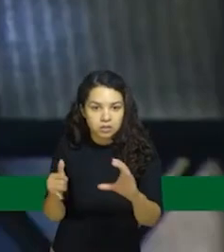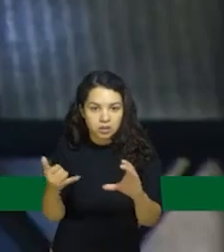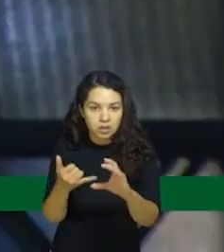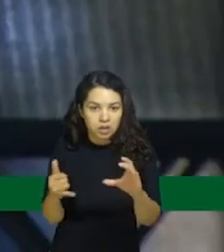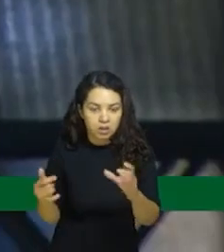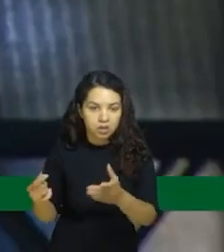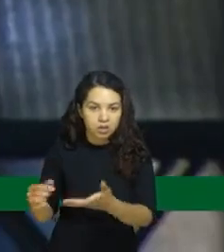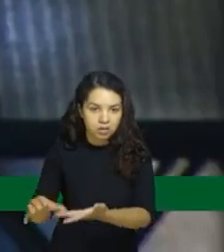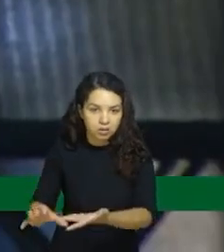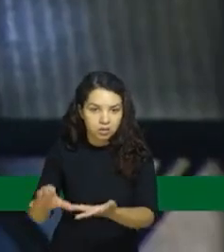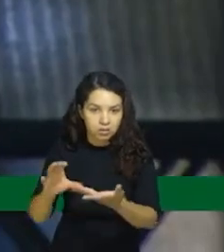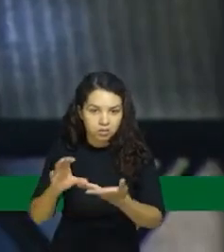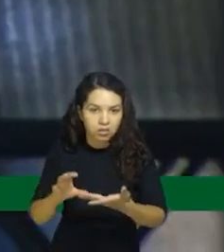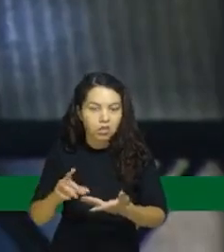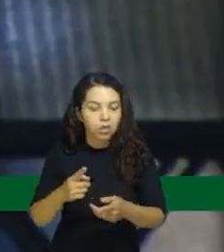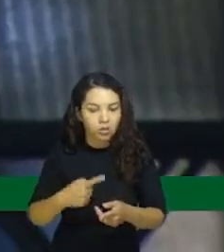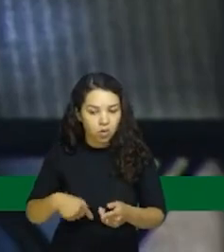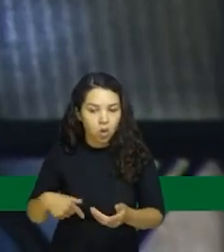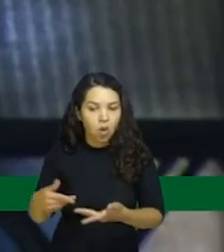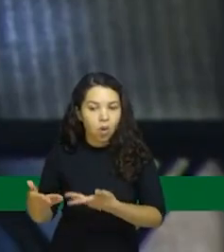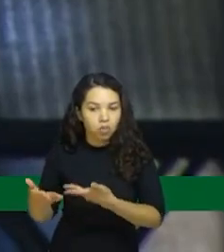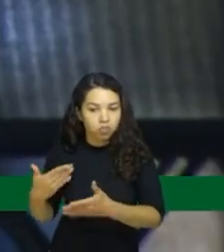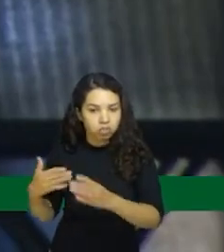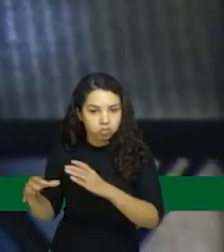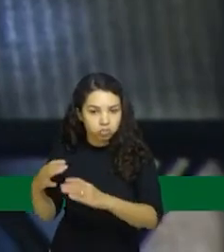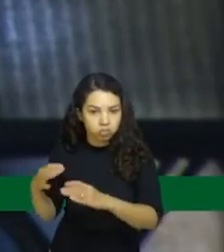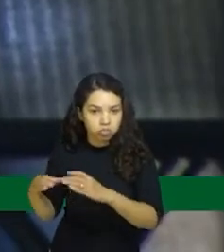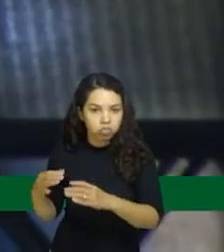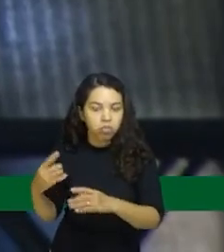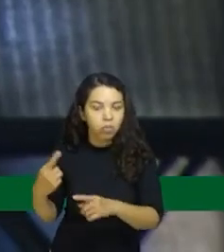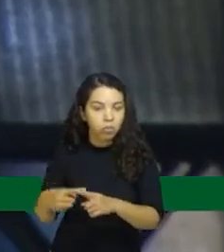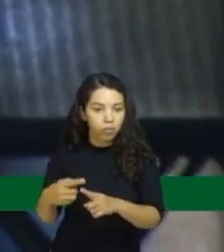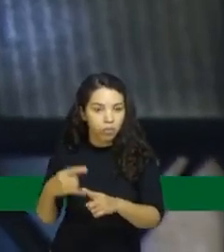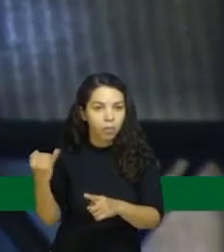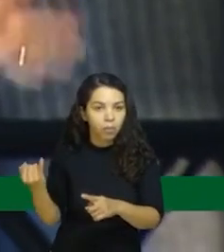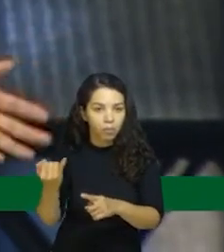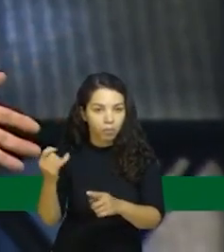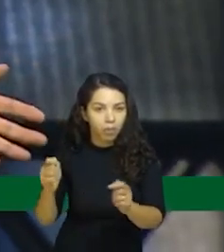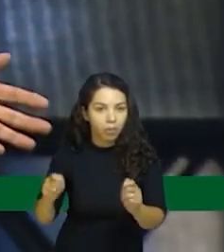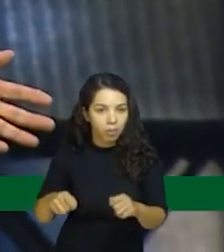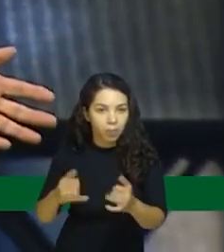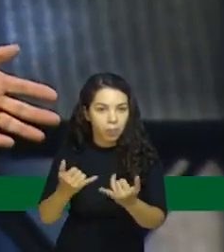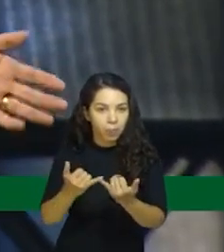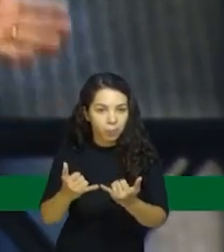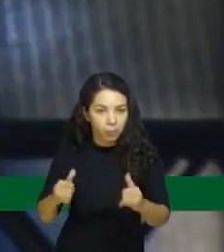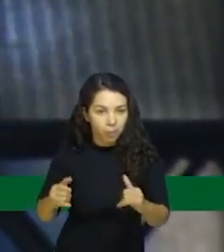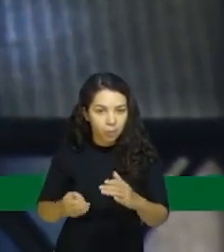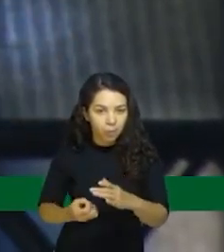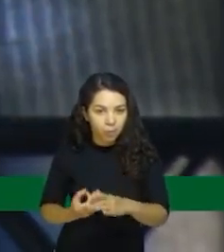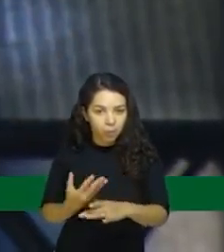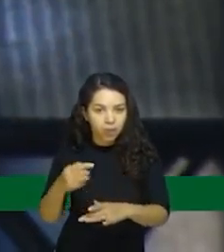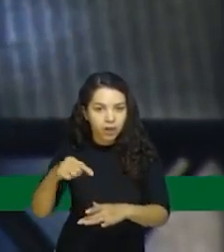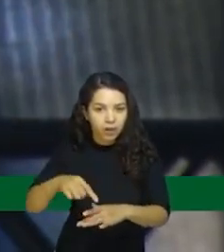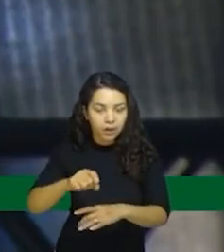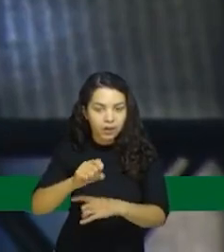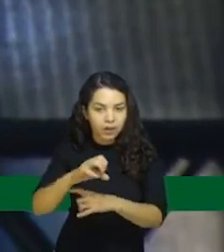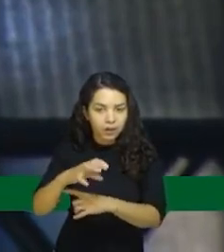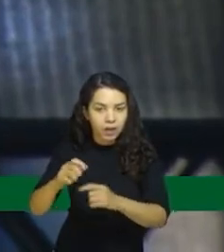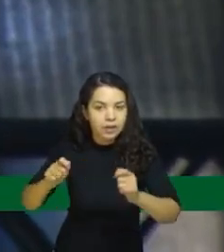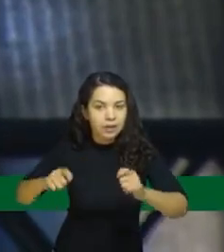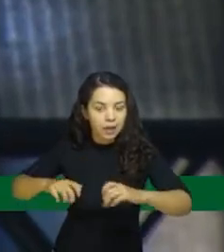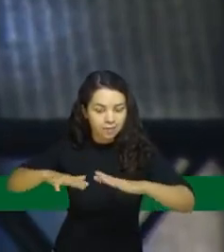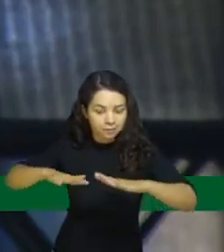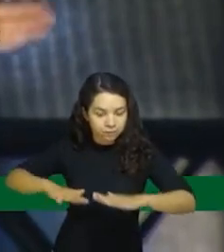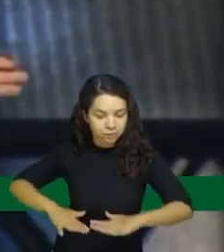negociação porque ela é muito importante, porque ela poderia fazer com que a energia que é gerada em Santa Catarina permaneça em